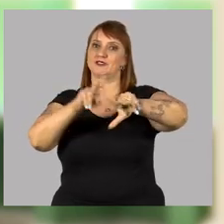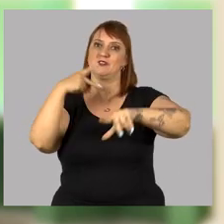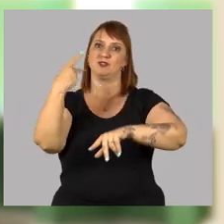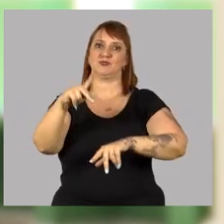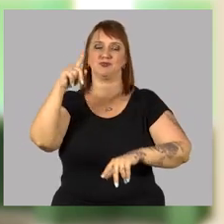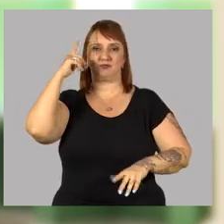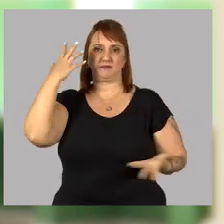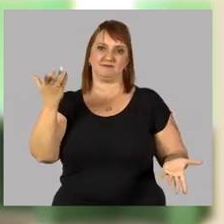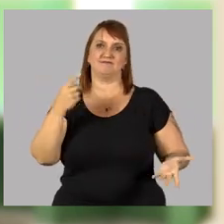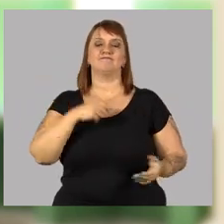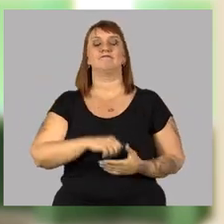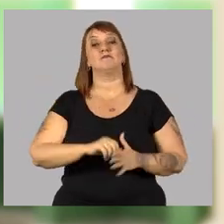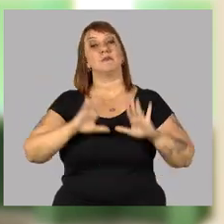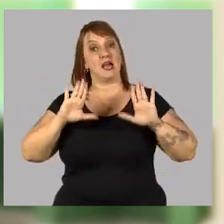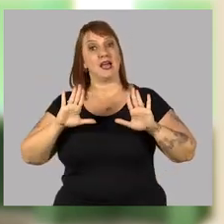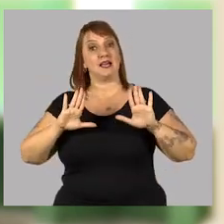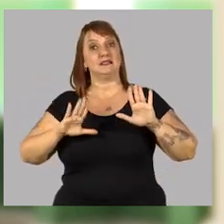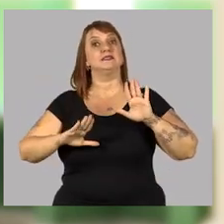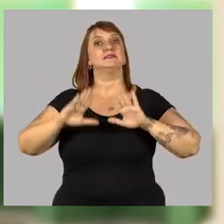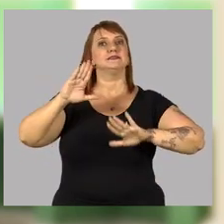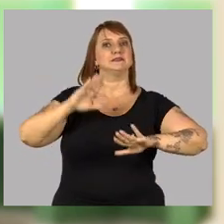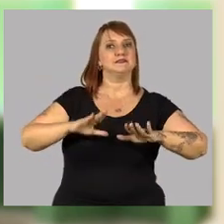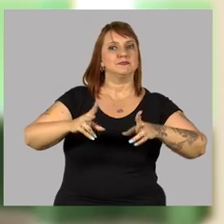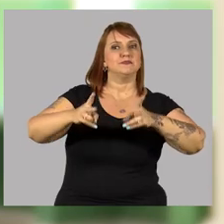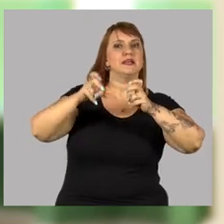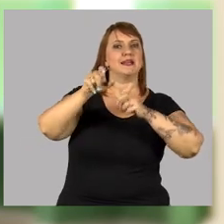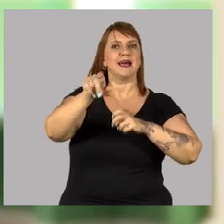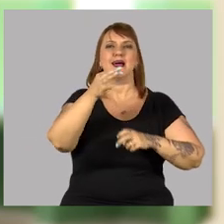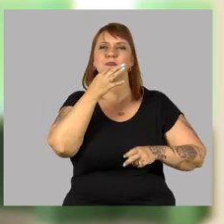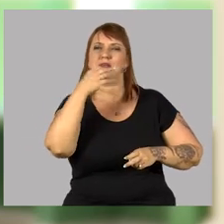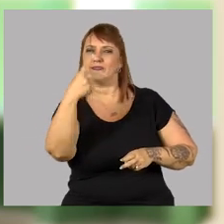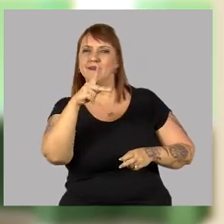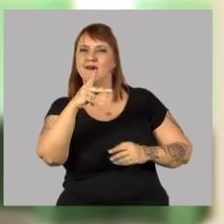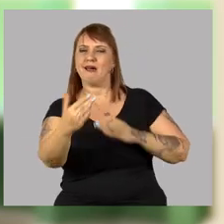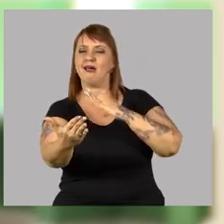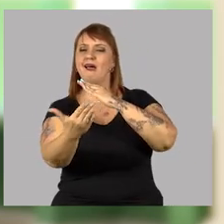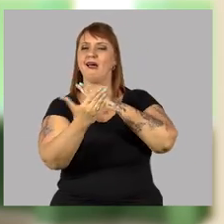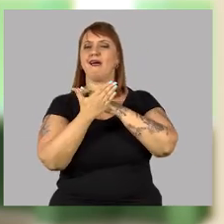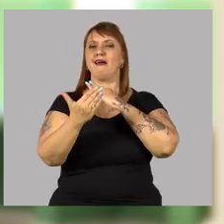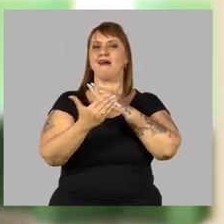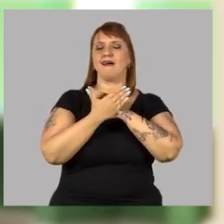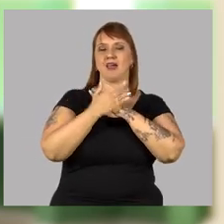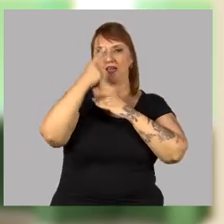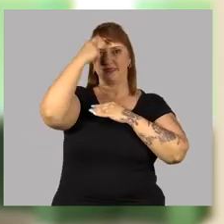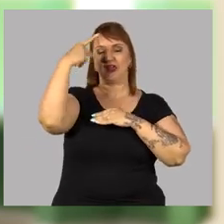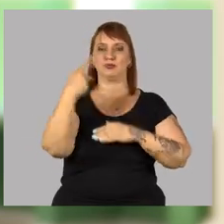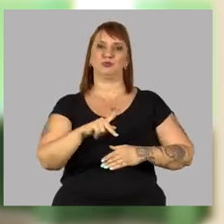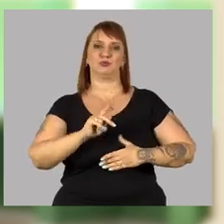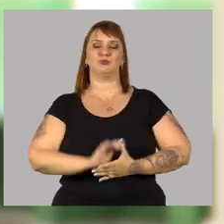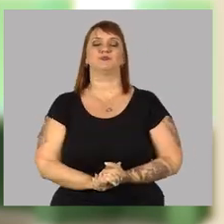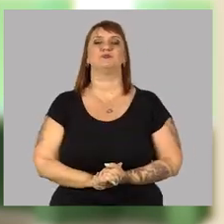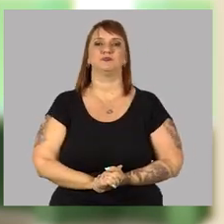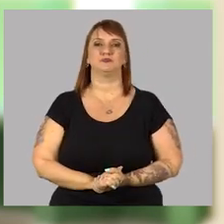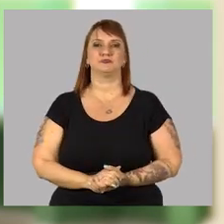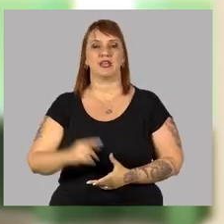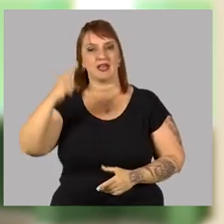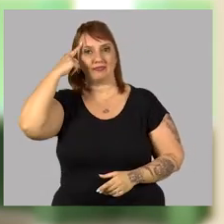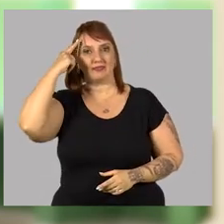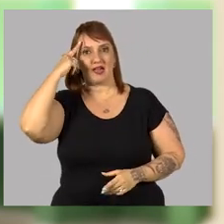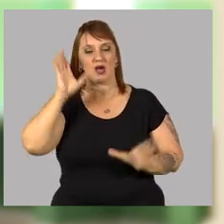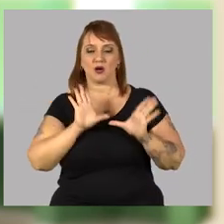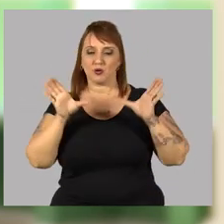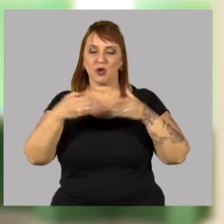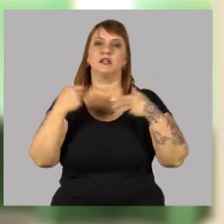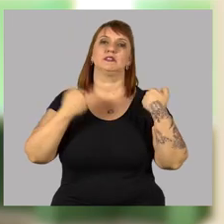contrárias à sua ideia e apesar disso, ver o que aquela opinião pode contribuir para aquela ideia, porque a ideia